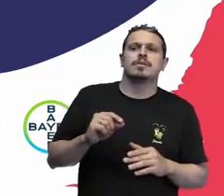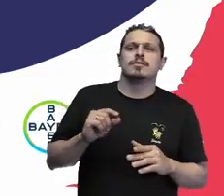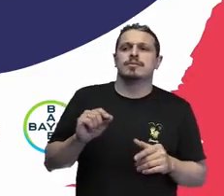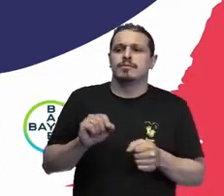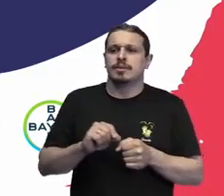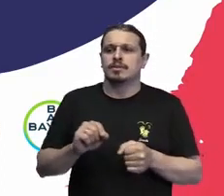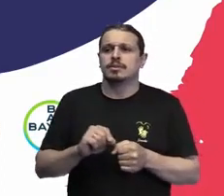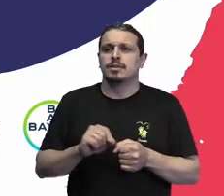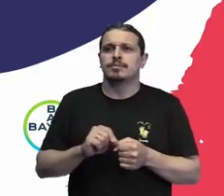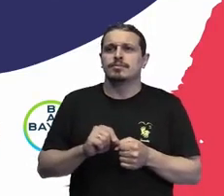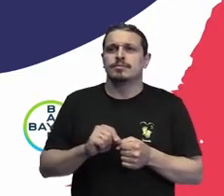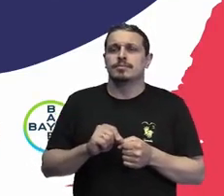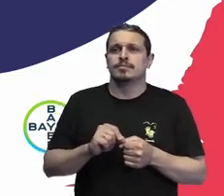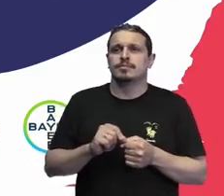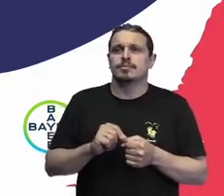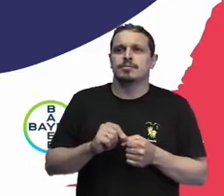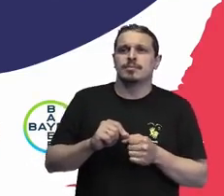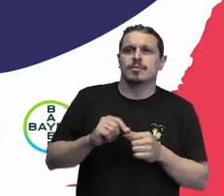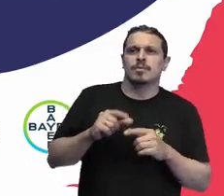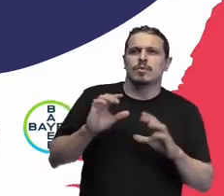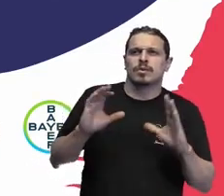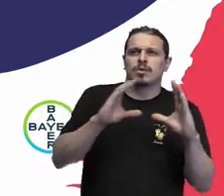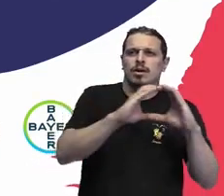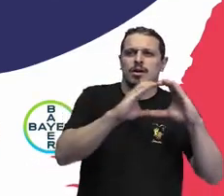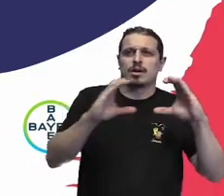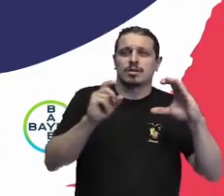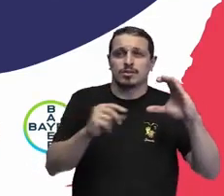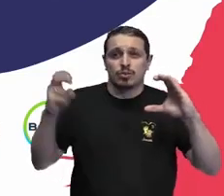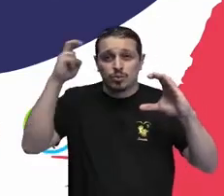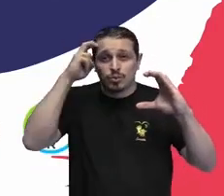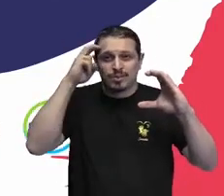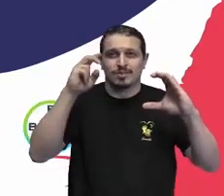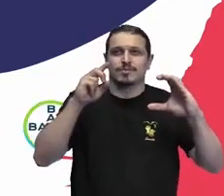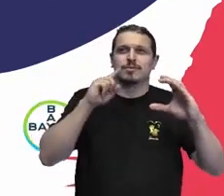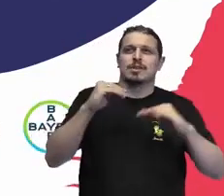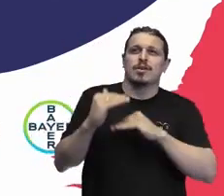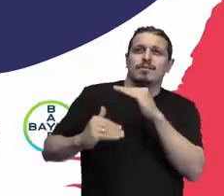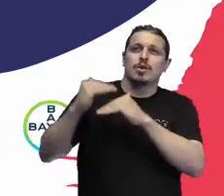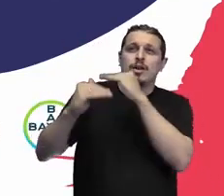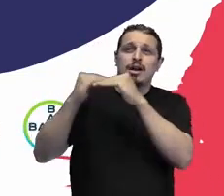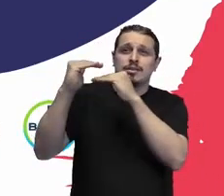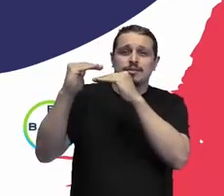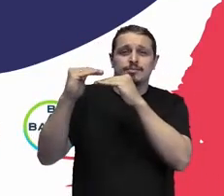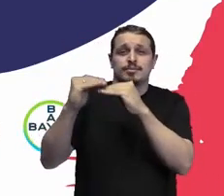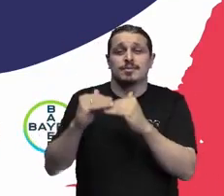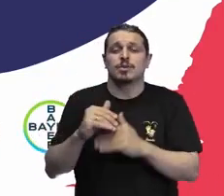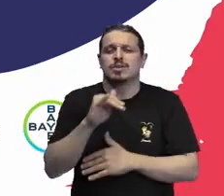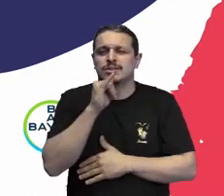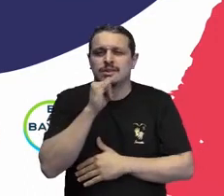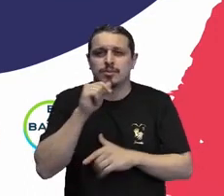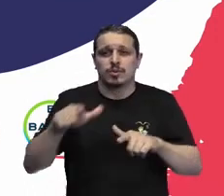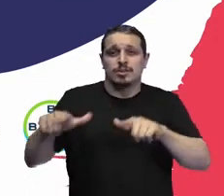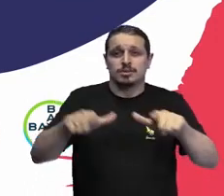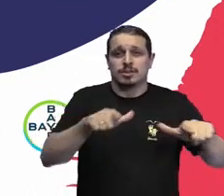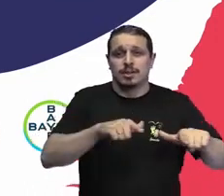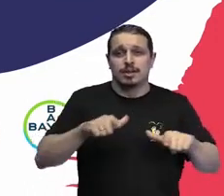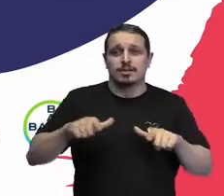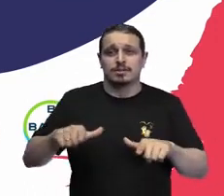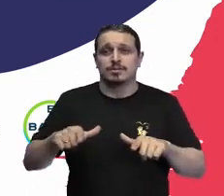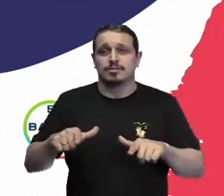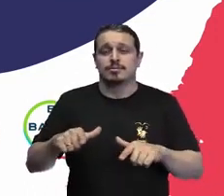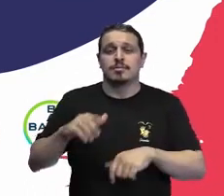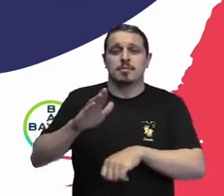uma cultura inclusiva, ela ainda está em construção, né? A gente tem alguns espaços que se, né? Como, por exemplo, esse congresso, que um espaço inclusivo